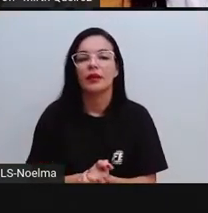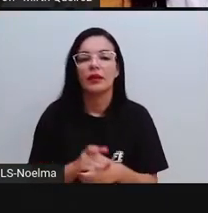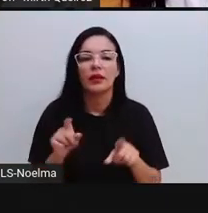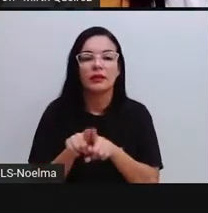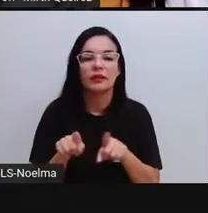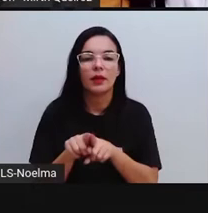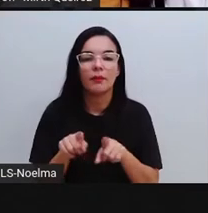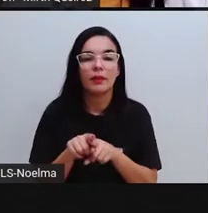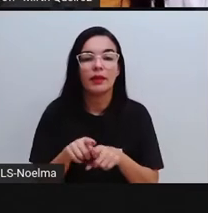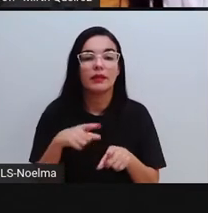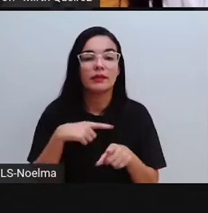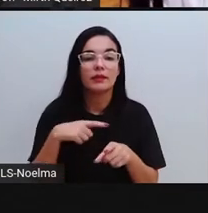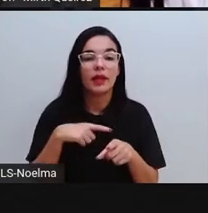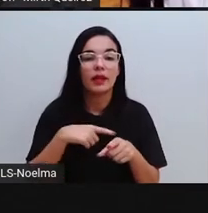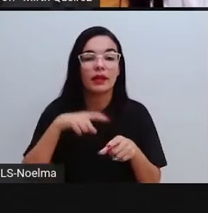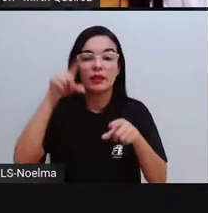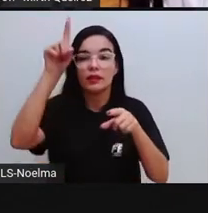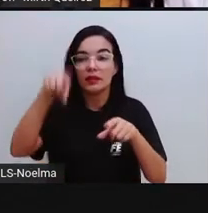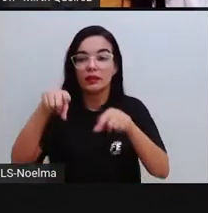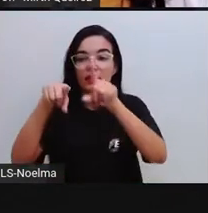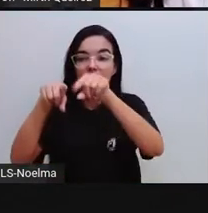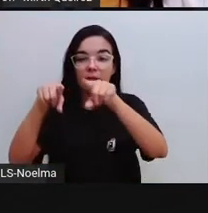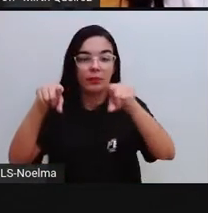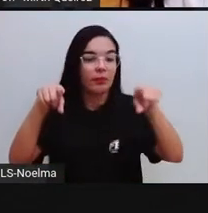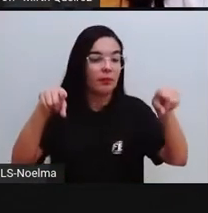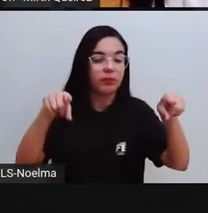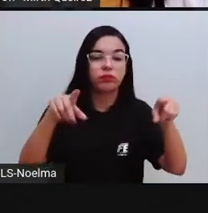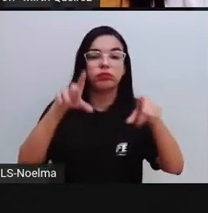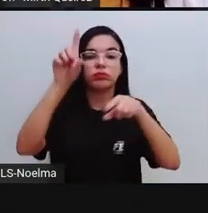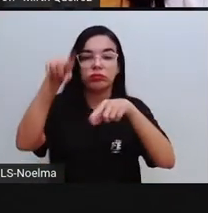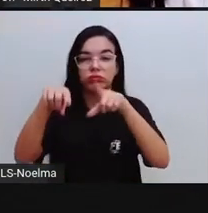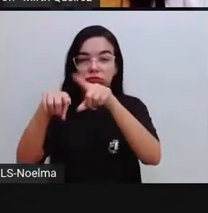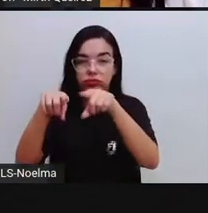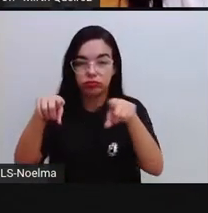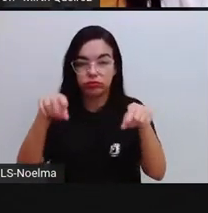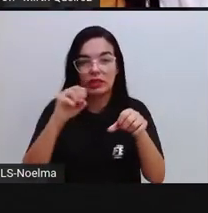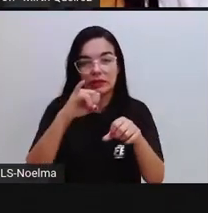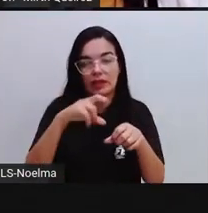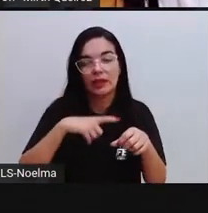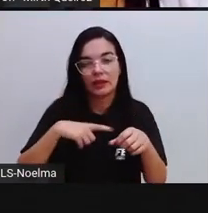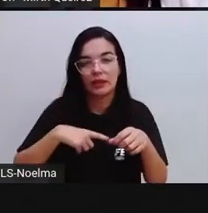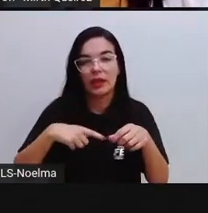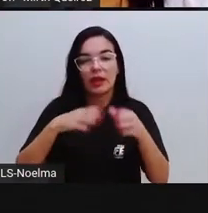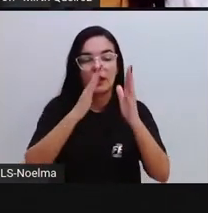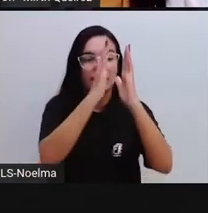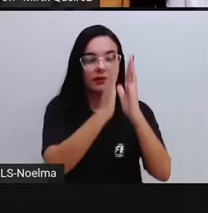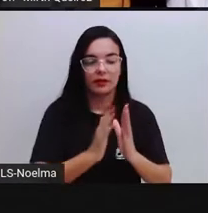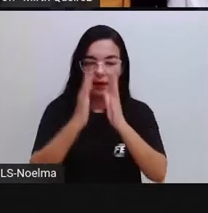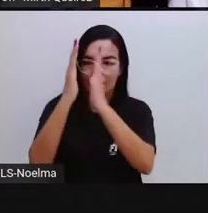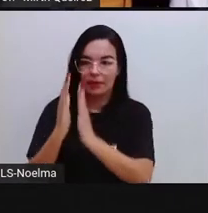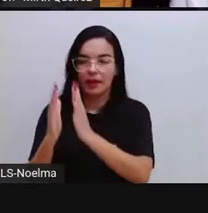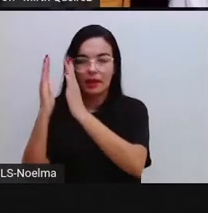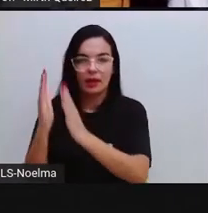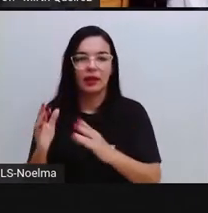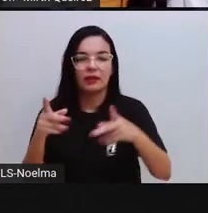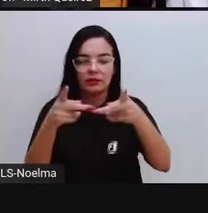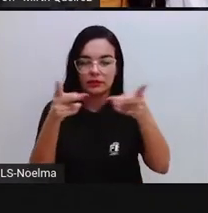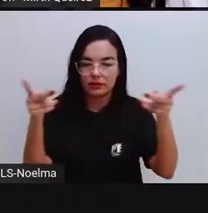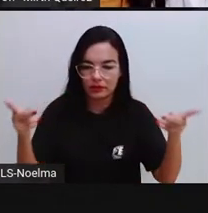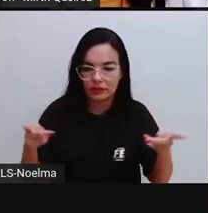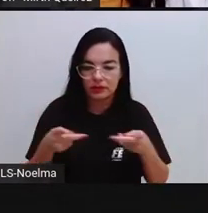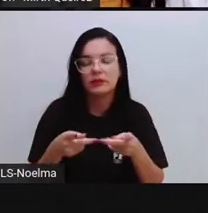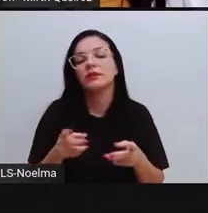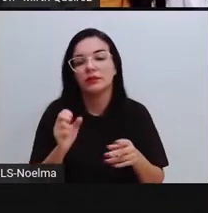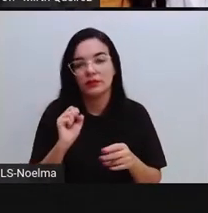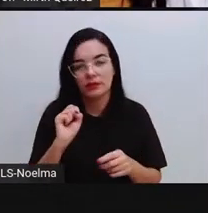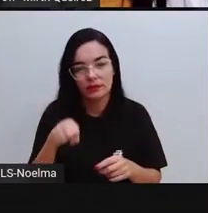os recursos infográficos, né? A depender se foram utilizados aí no jornal, como é o caso de gráficos, tabelas, desenhos.